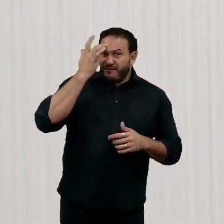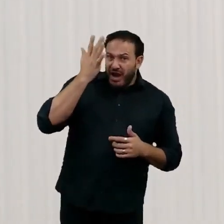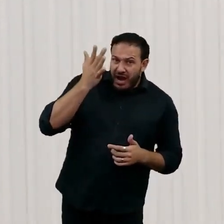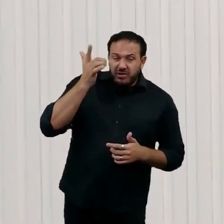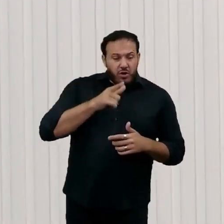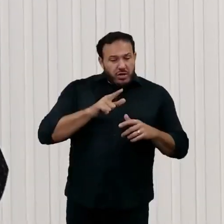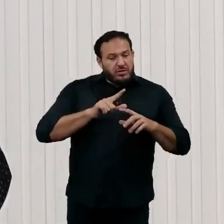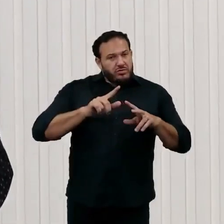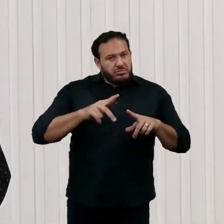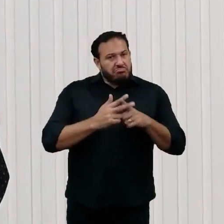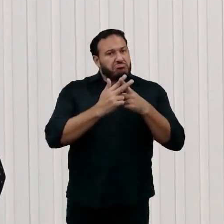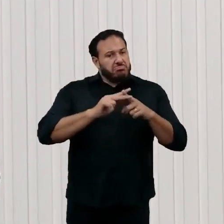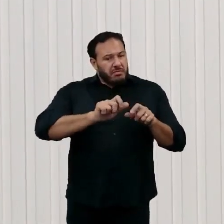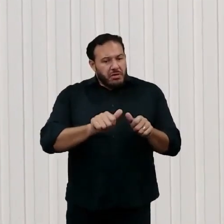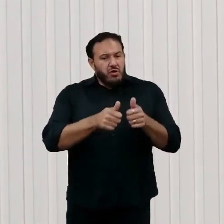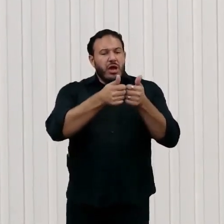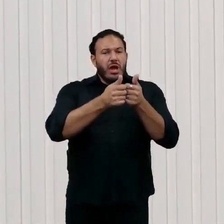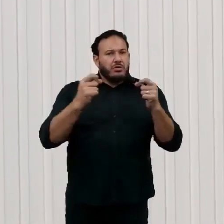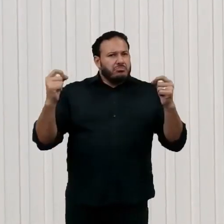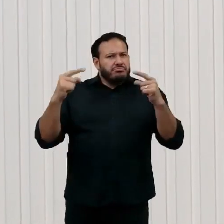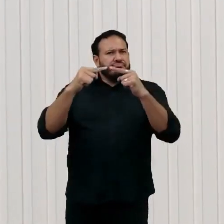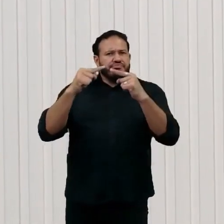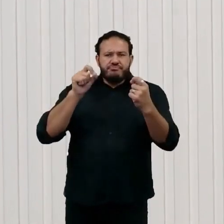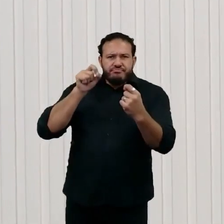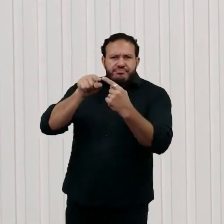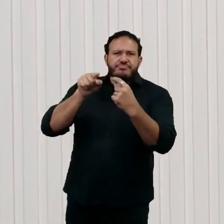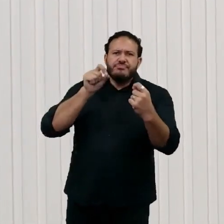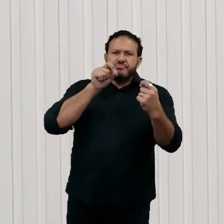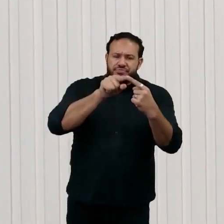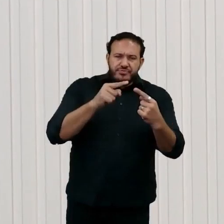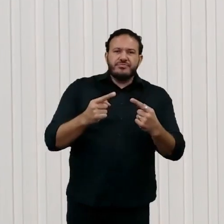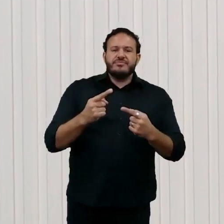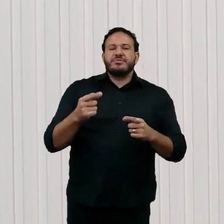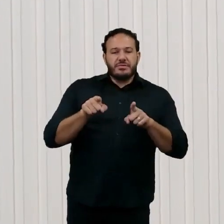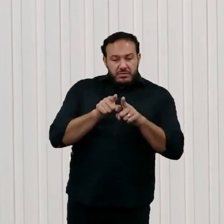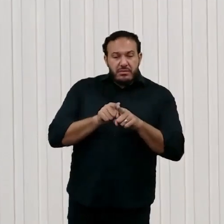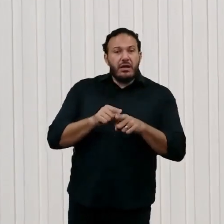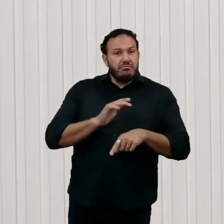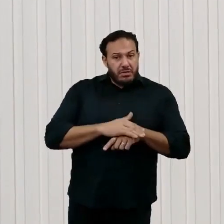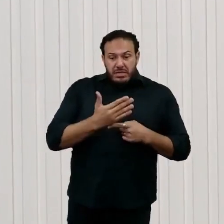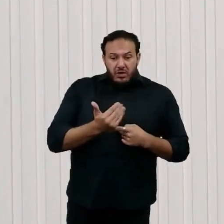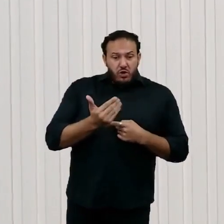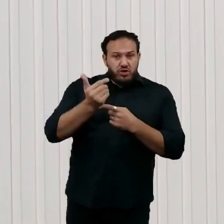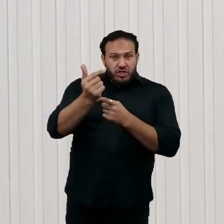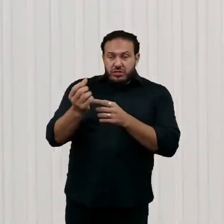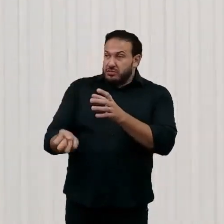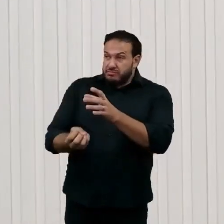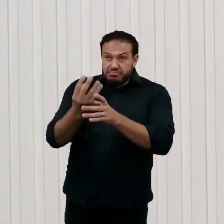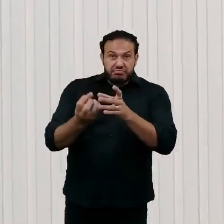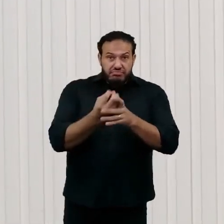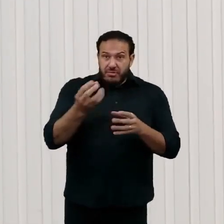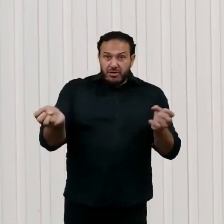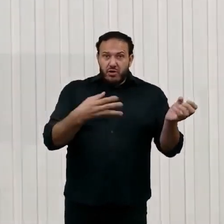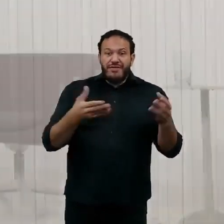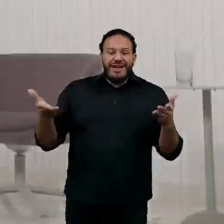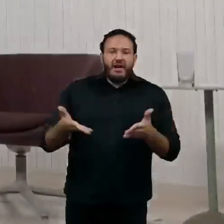por diante. As conexões óticas e tecnologias excelentes que estão sendo combinadas. E agora chega o desafio.